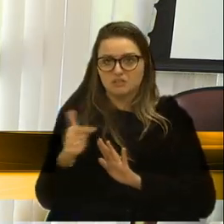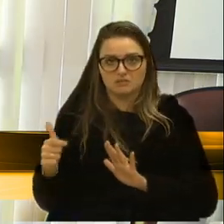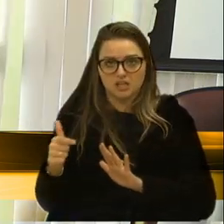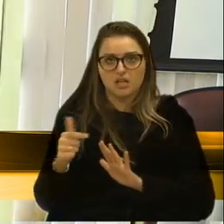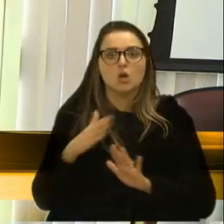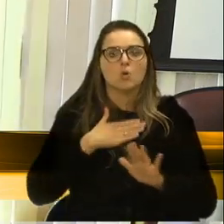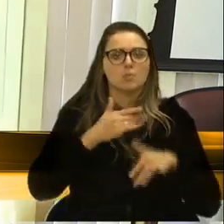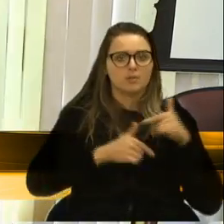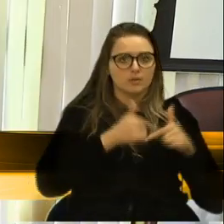dentro. Tchau. Tchau. Tchau.